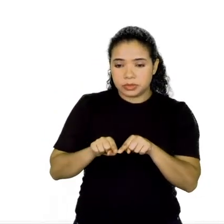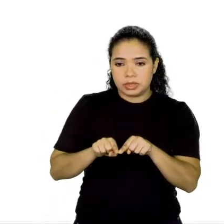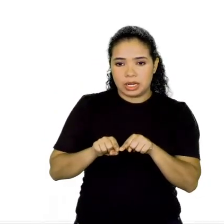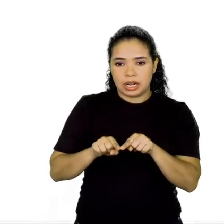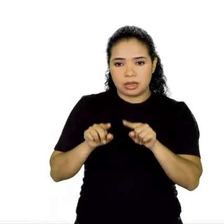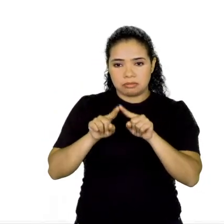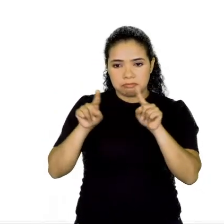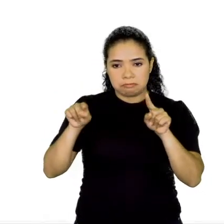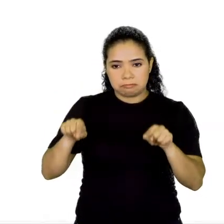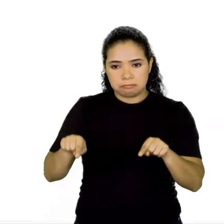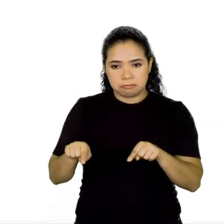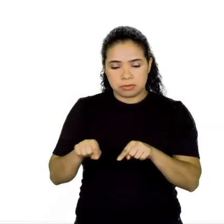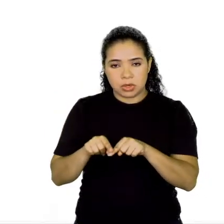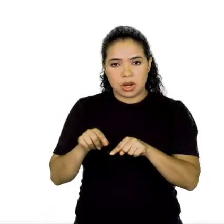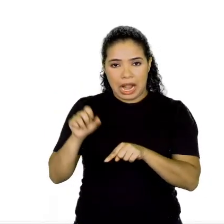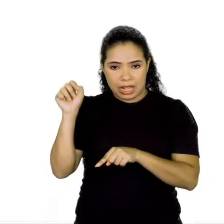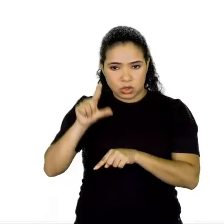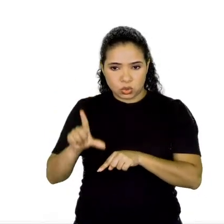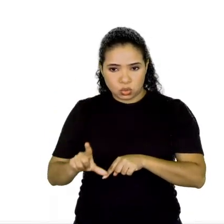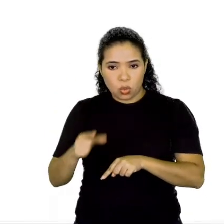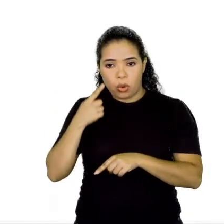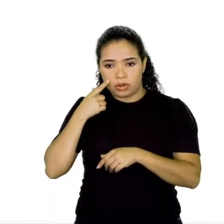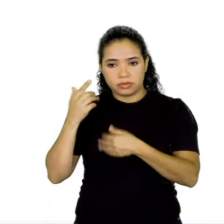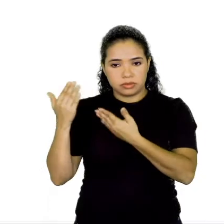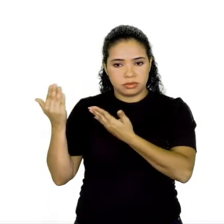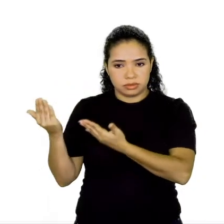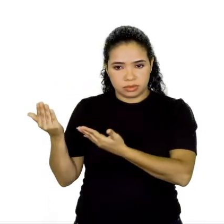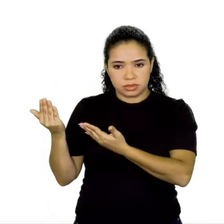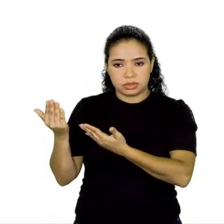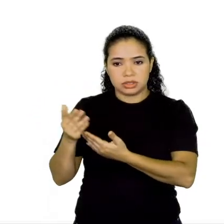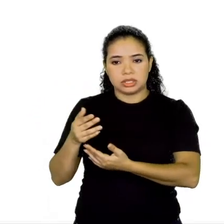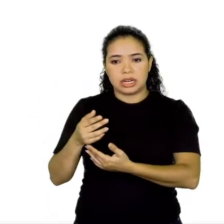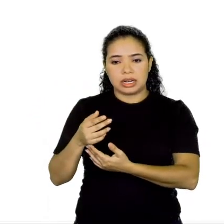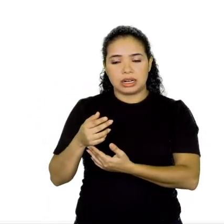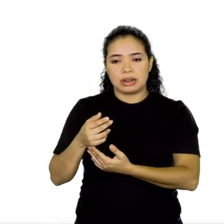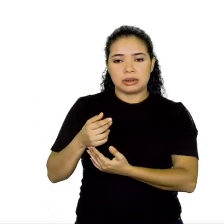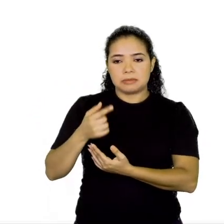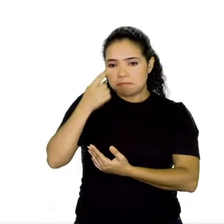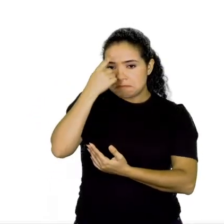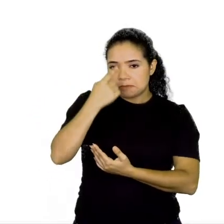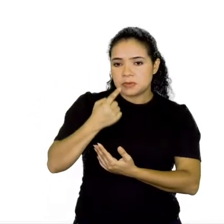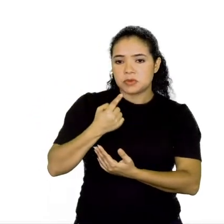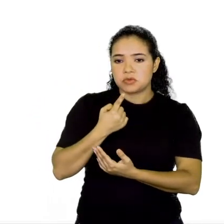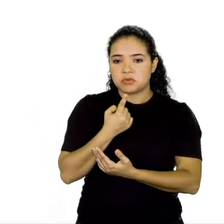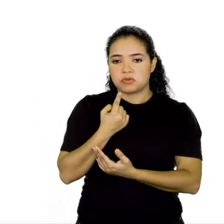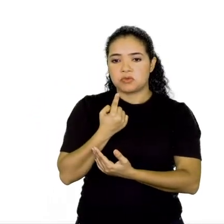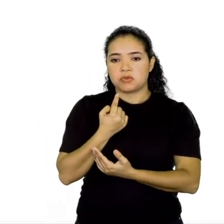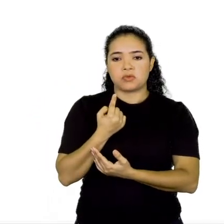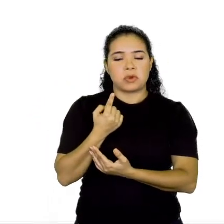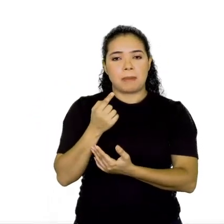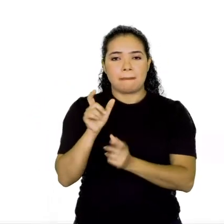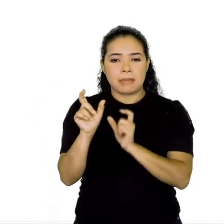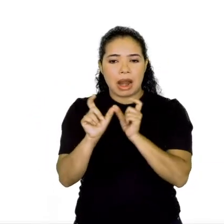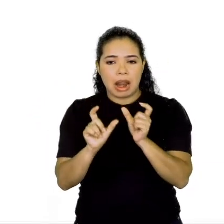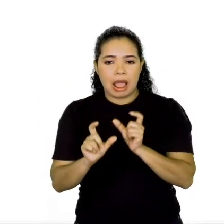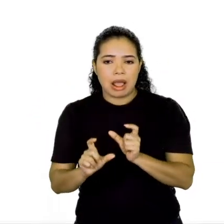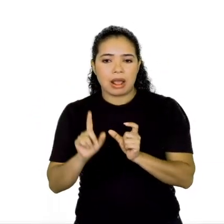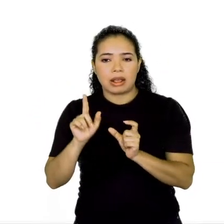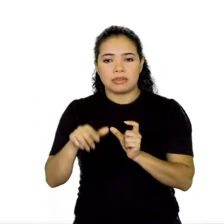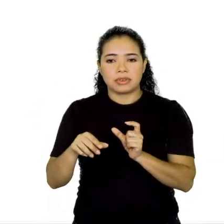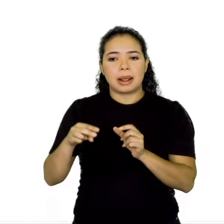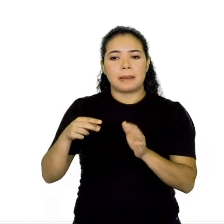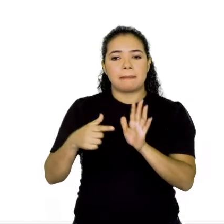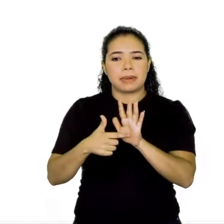que nós estudamos duas delas aí, né, três, na verdade, que foi a comparação, a metáfora e a sinestesia,